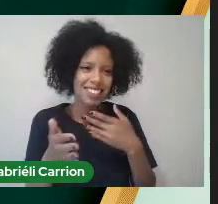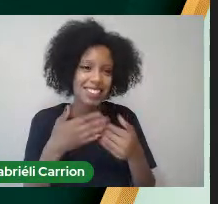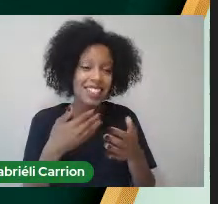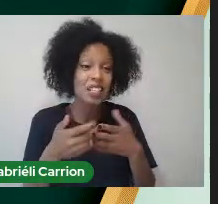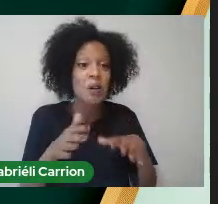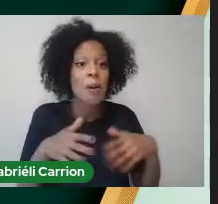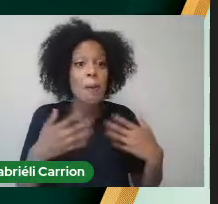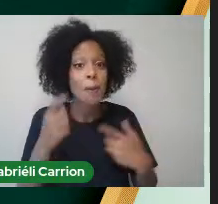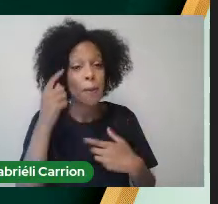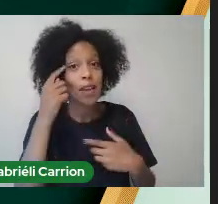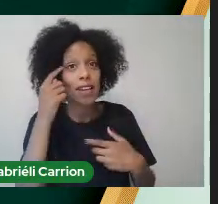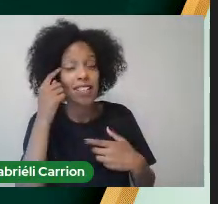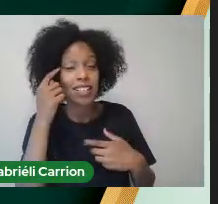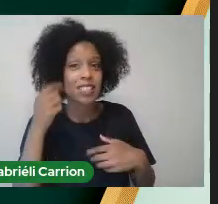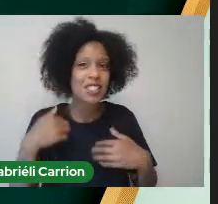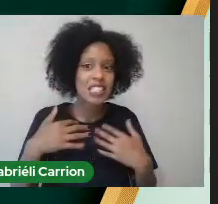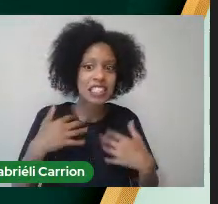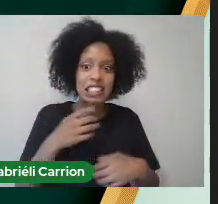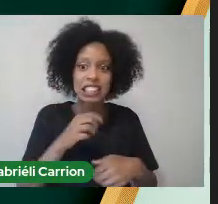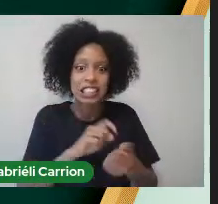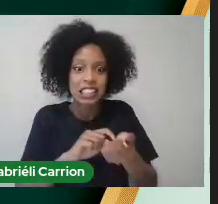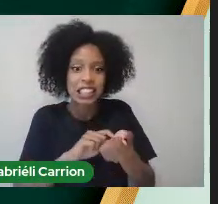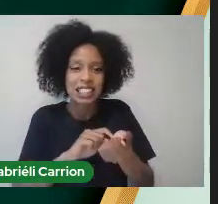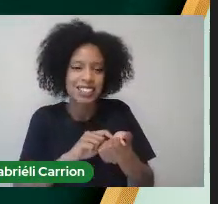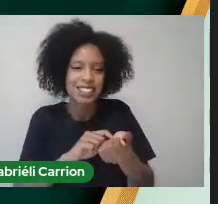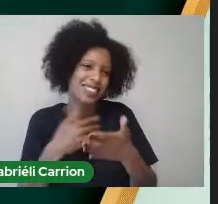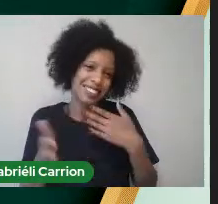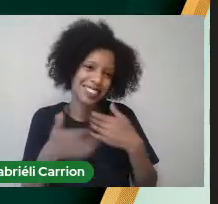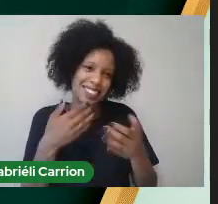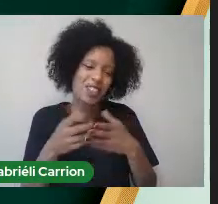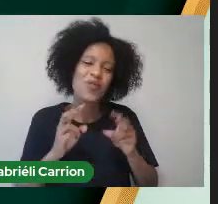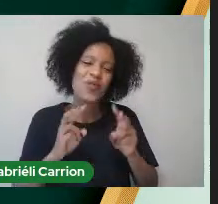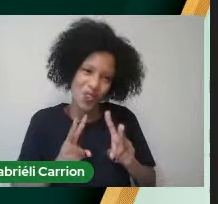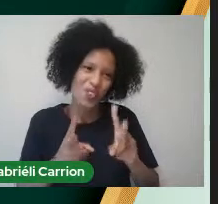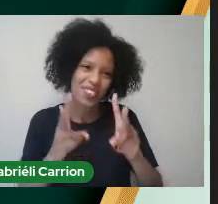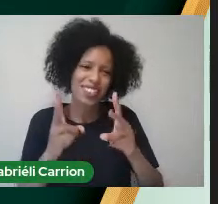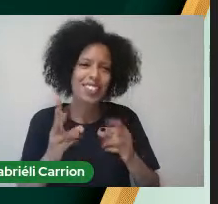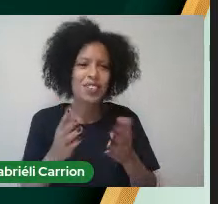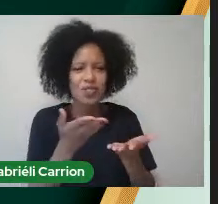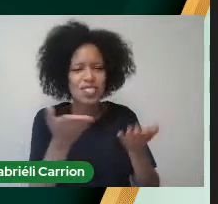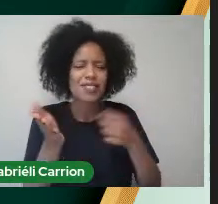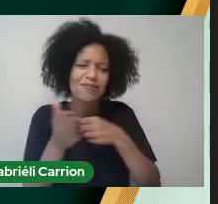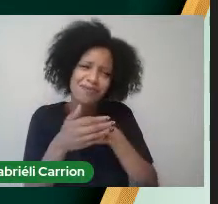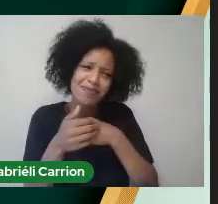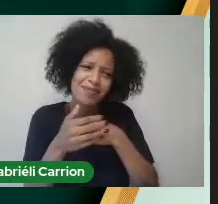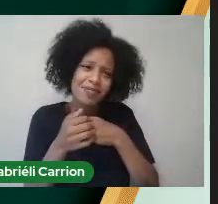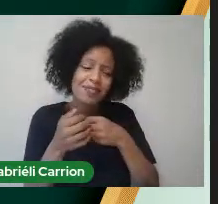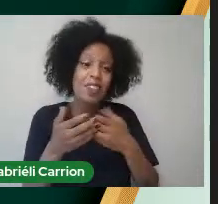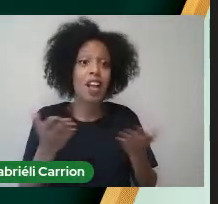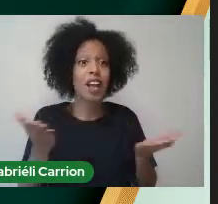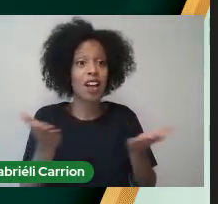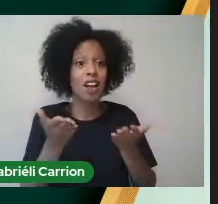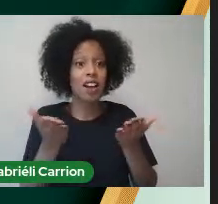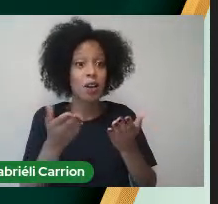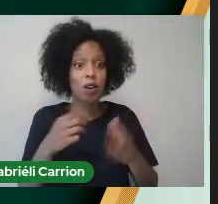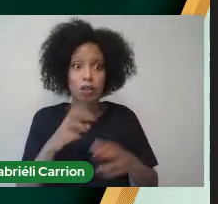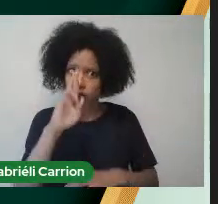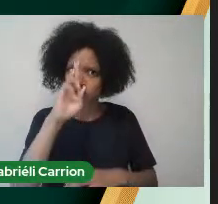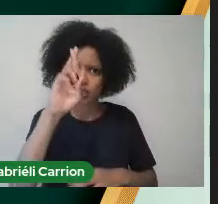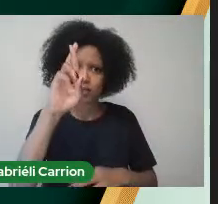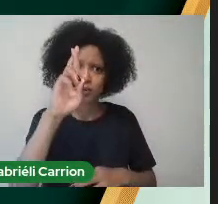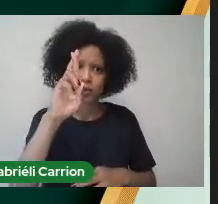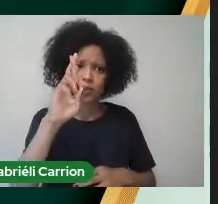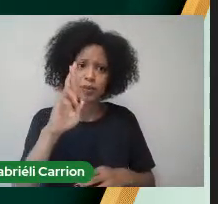coisa boa Esse friozinho Na barriga Não é Colegas Queridos Queridos A partir de hoje Teremos uma responsabilidade De grande